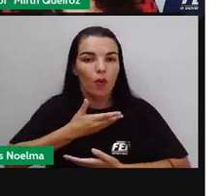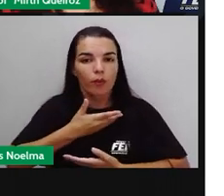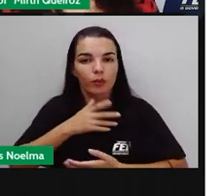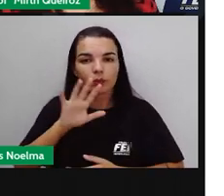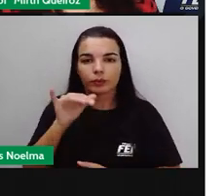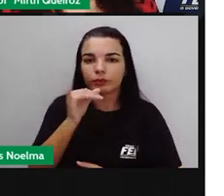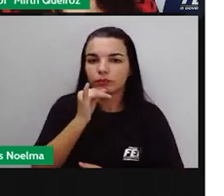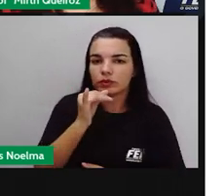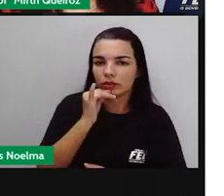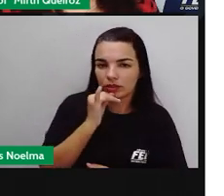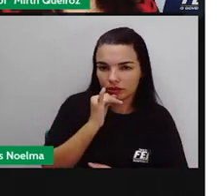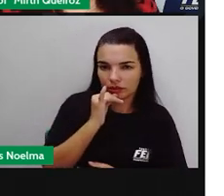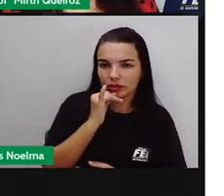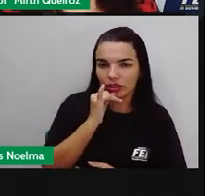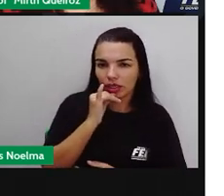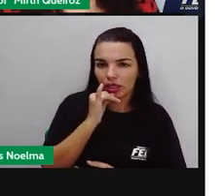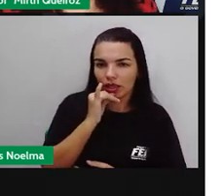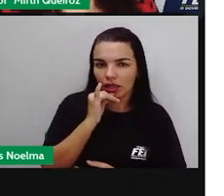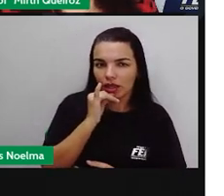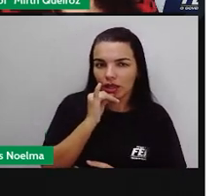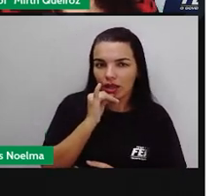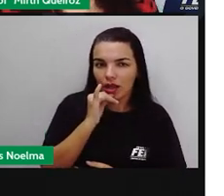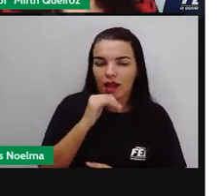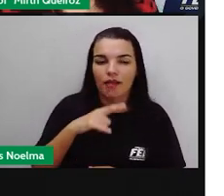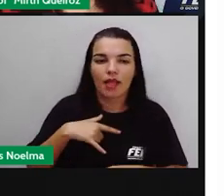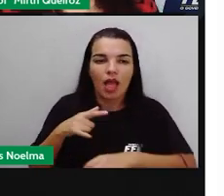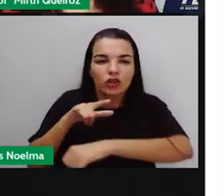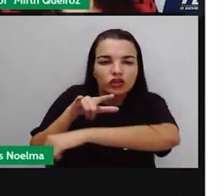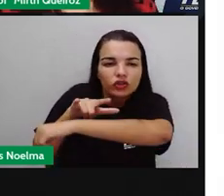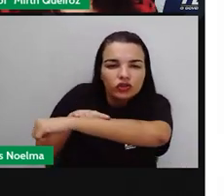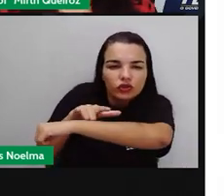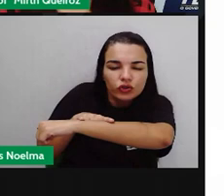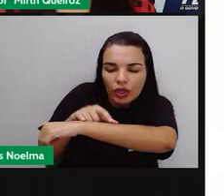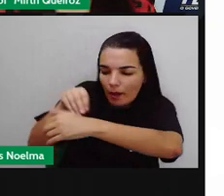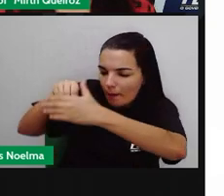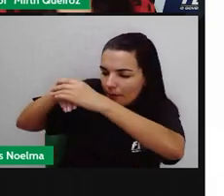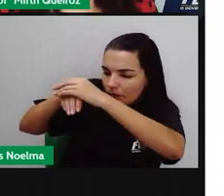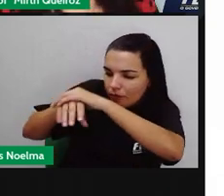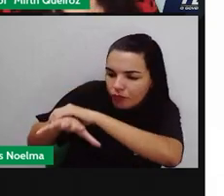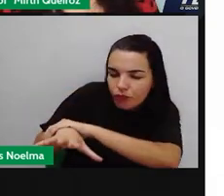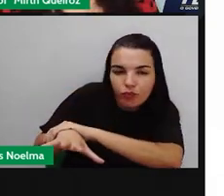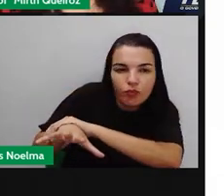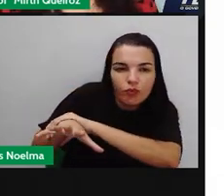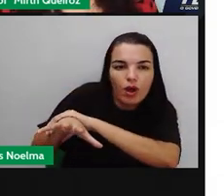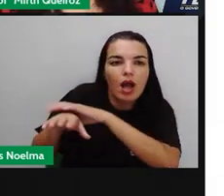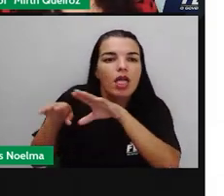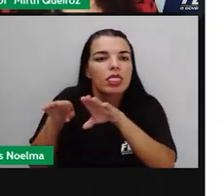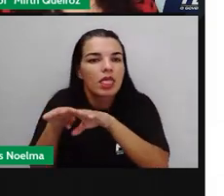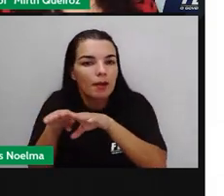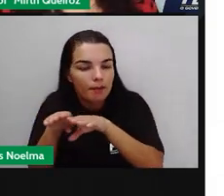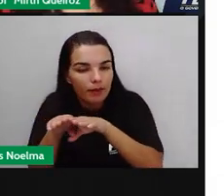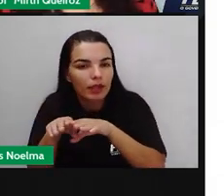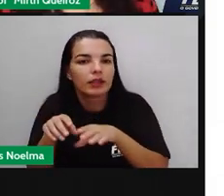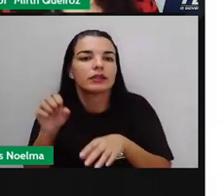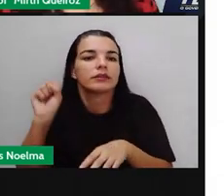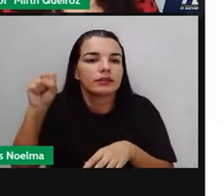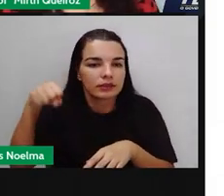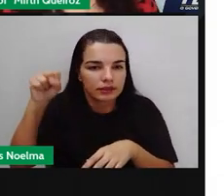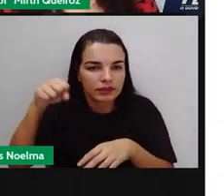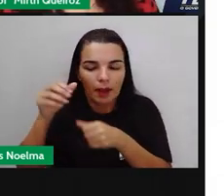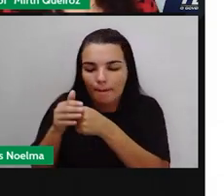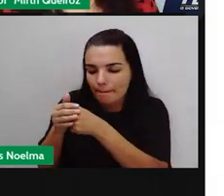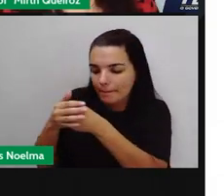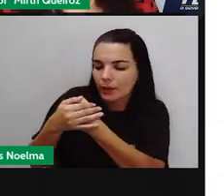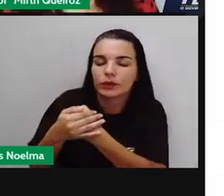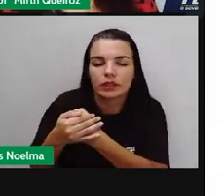produzidas pelo sistema reprodutor e urinário, até a forma de eliminar, também é uma forma de defesa, de